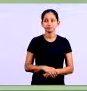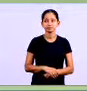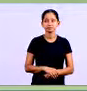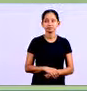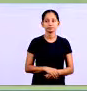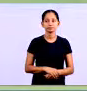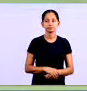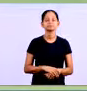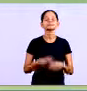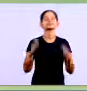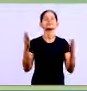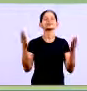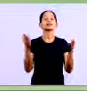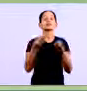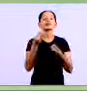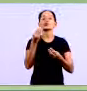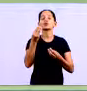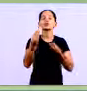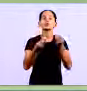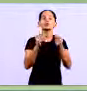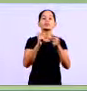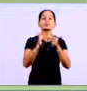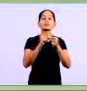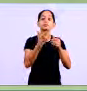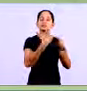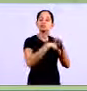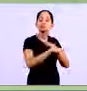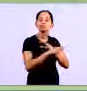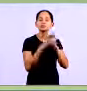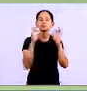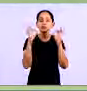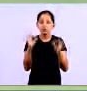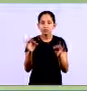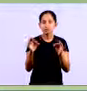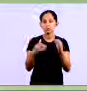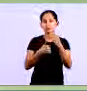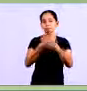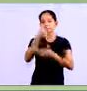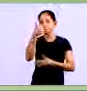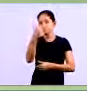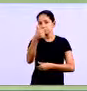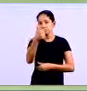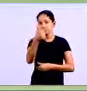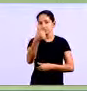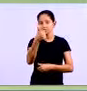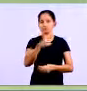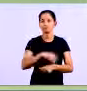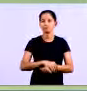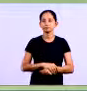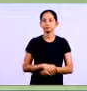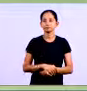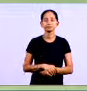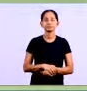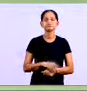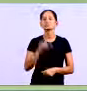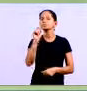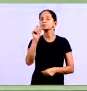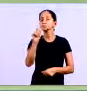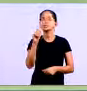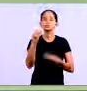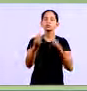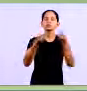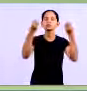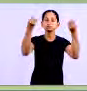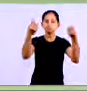bom quais são os métodos para controle de estoque tá o primeiro método o método de empurrar o estoque tá ele é utilizado